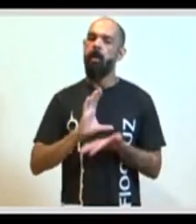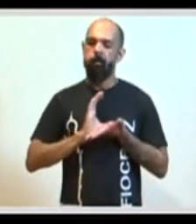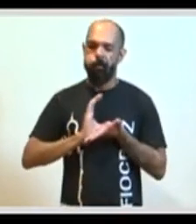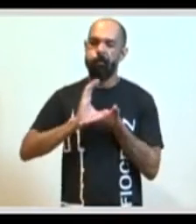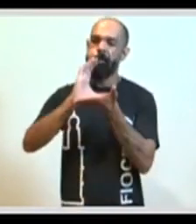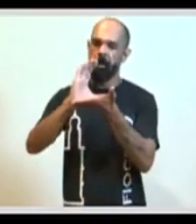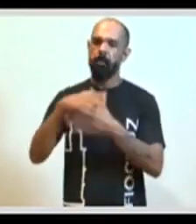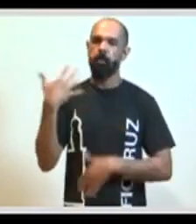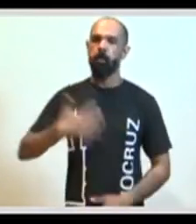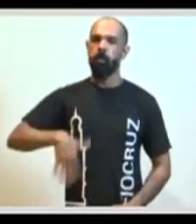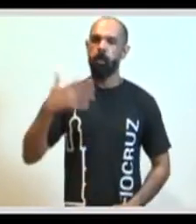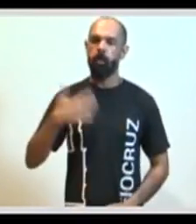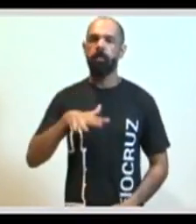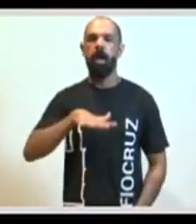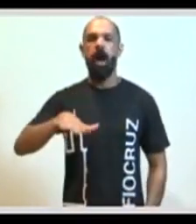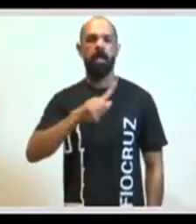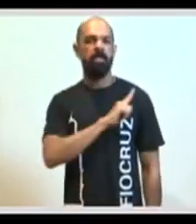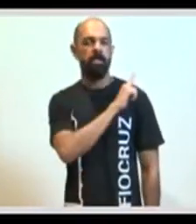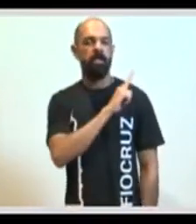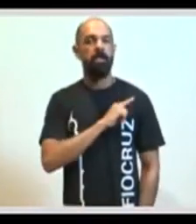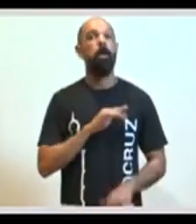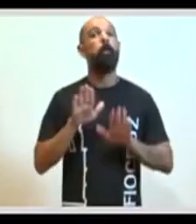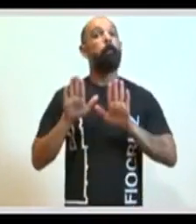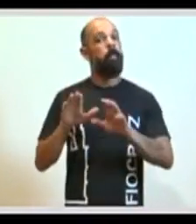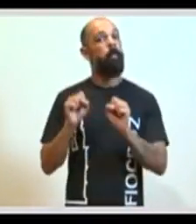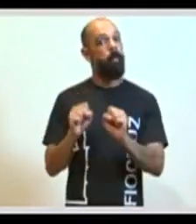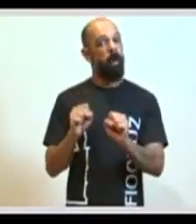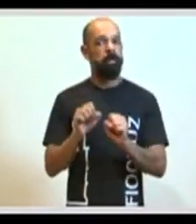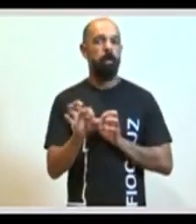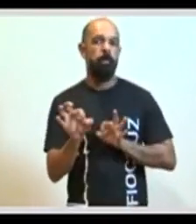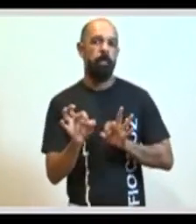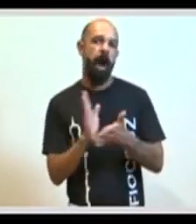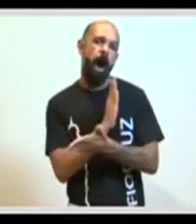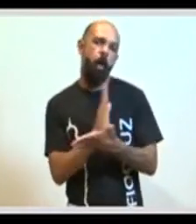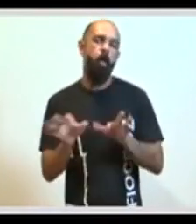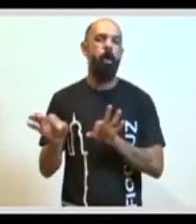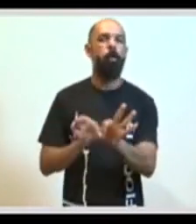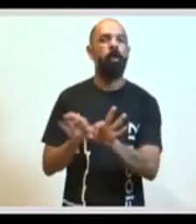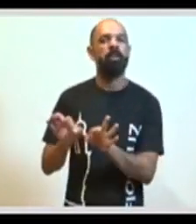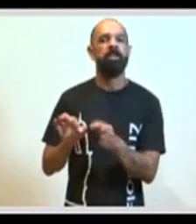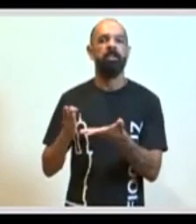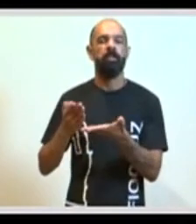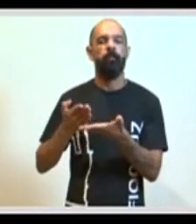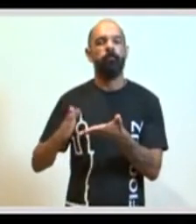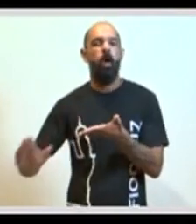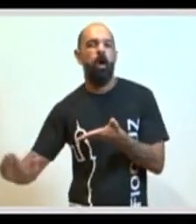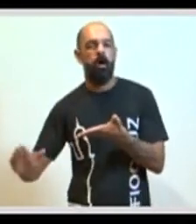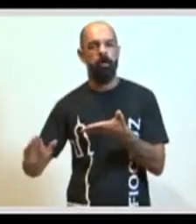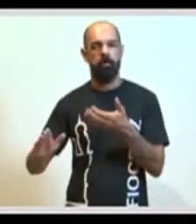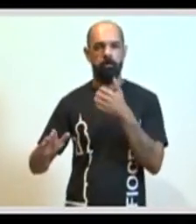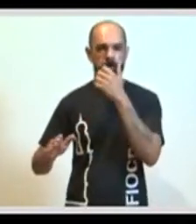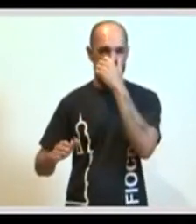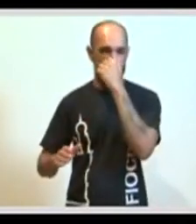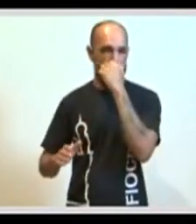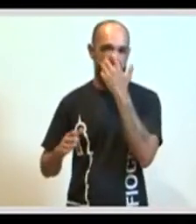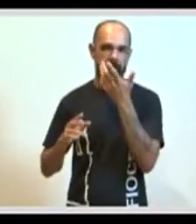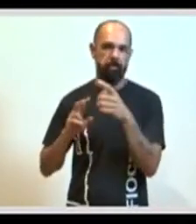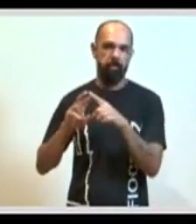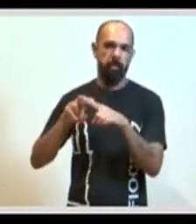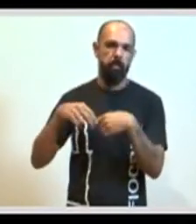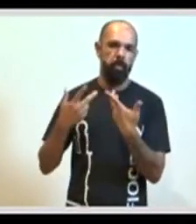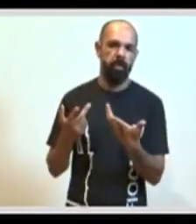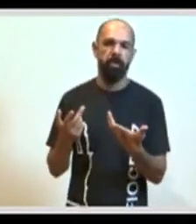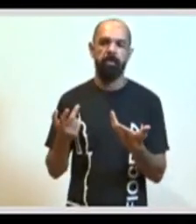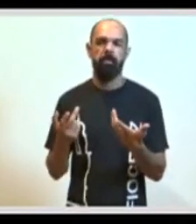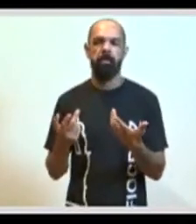muito expressivos para a área da gestão, mas pode ser que projetos fiquem de fora da seleção, por algum motivo, não